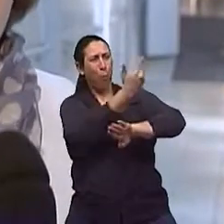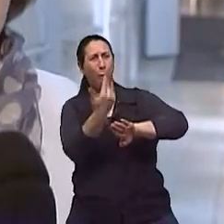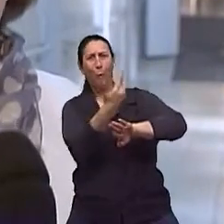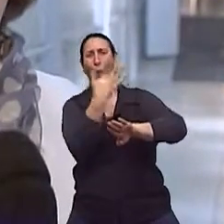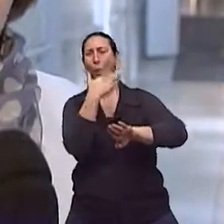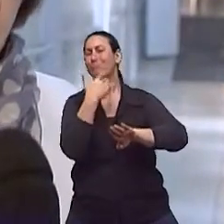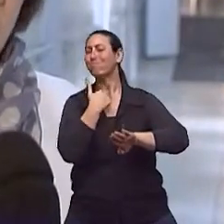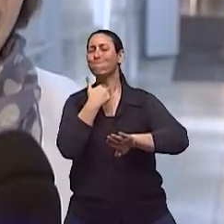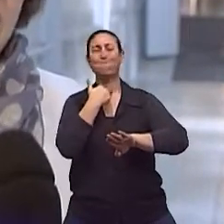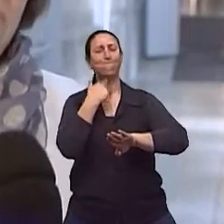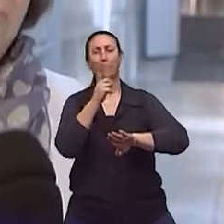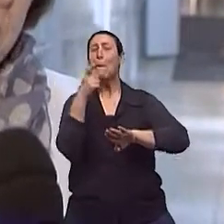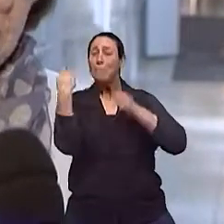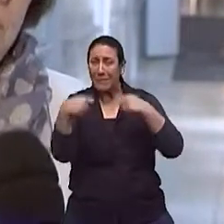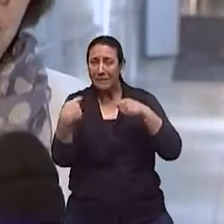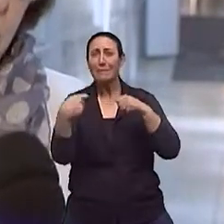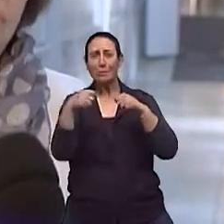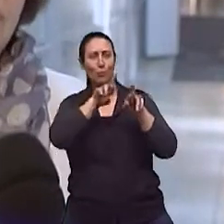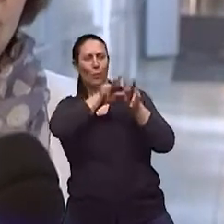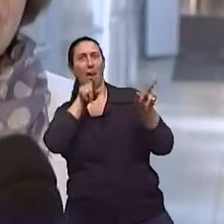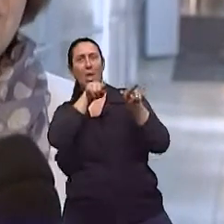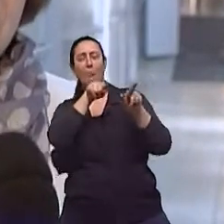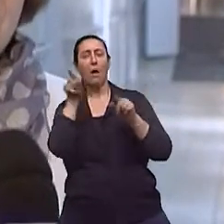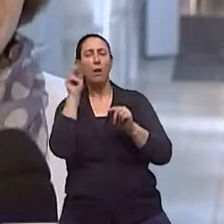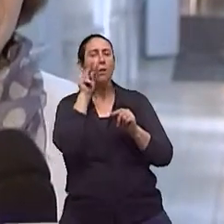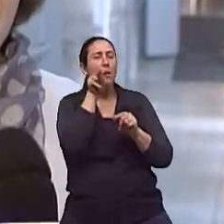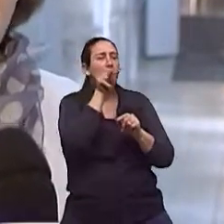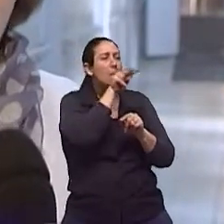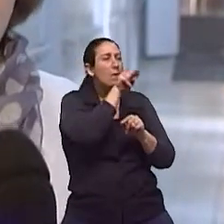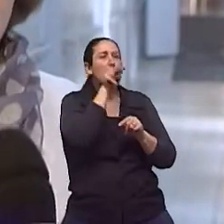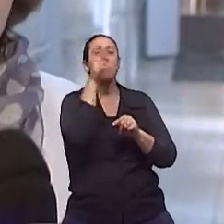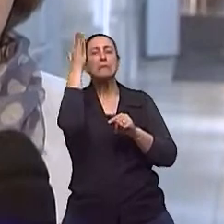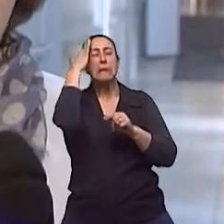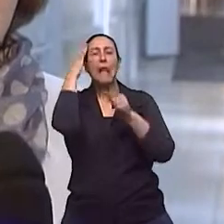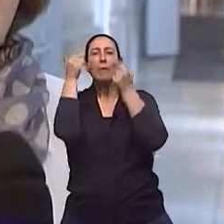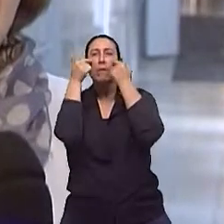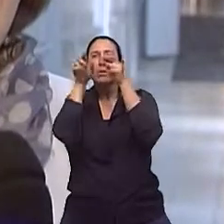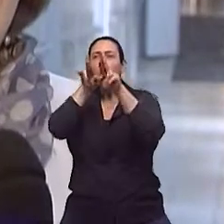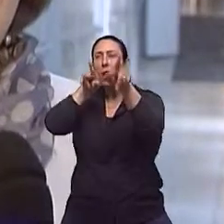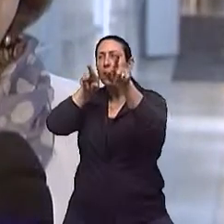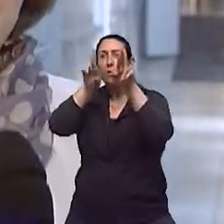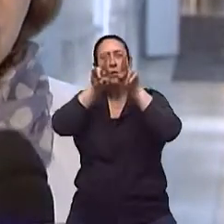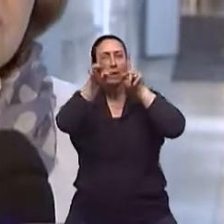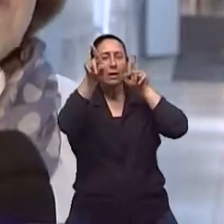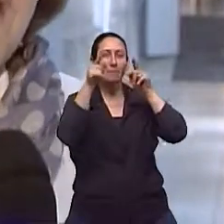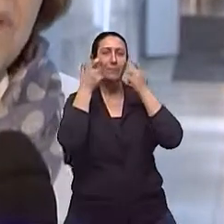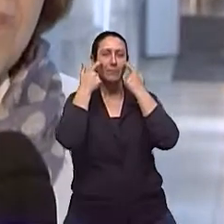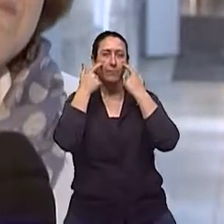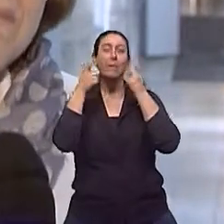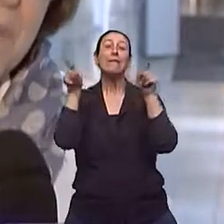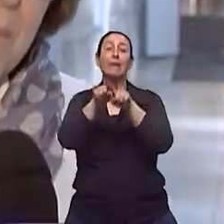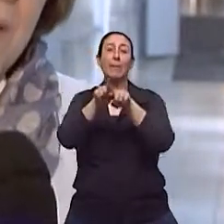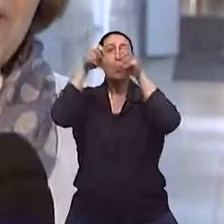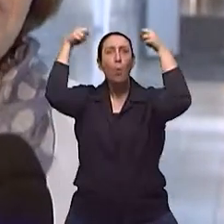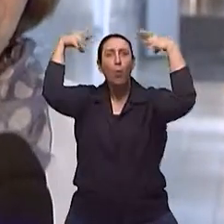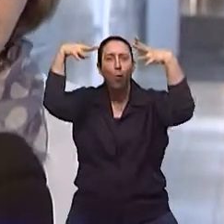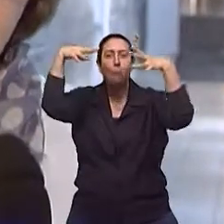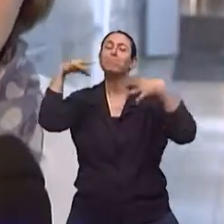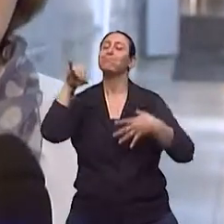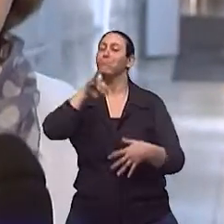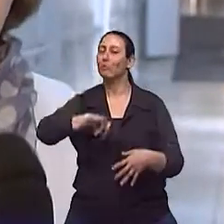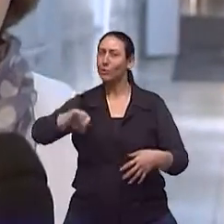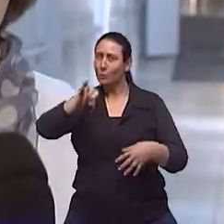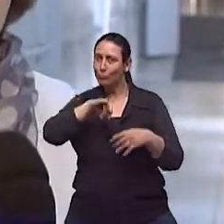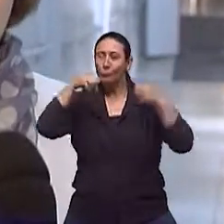E a questão do reflexo do idoso também, né? A questão da luminosidade também. Isso